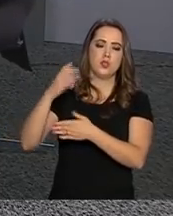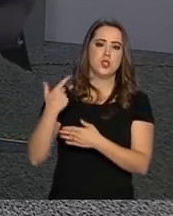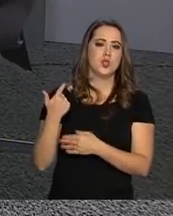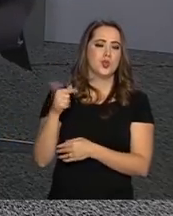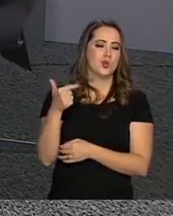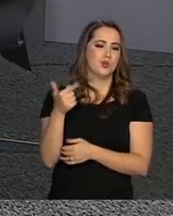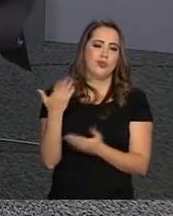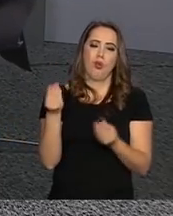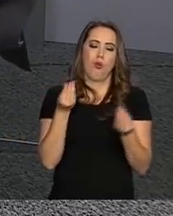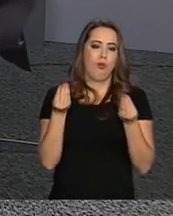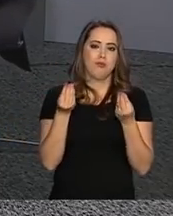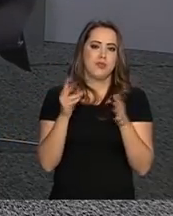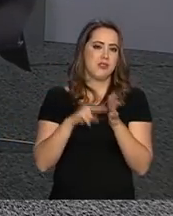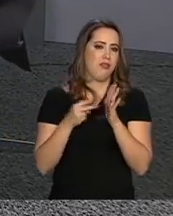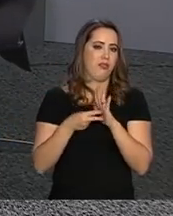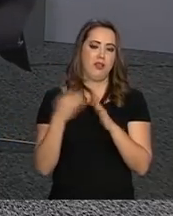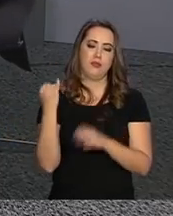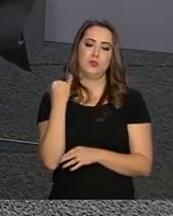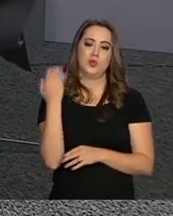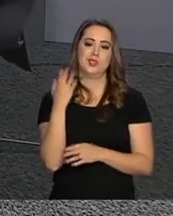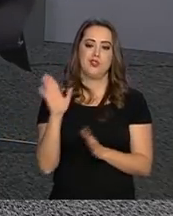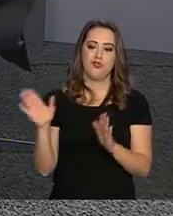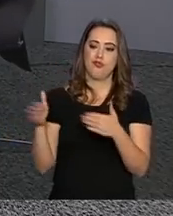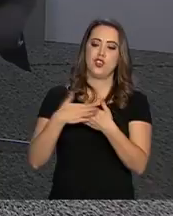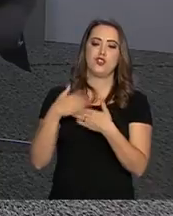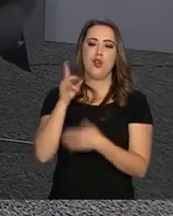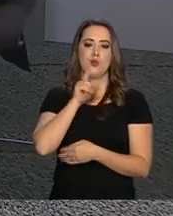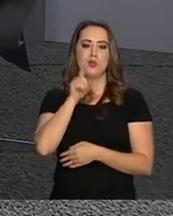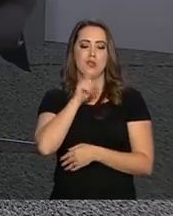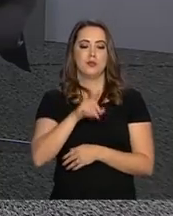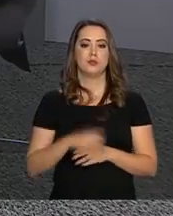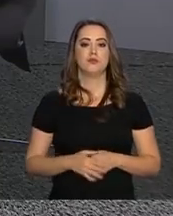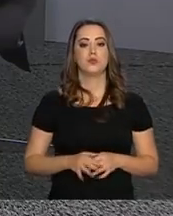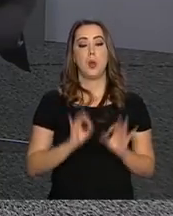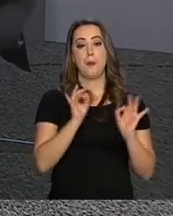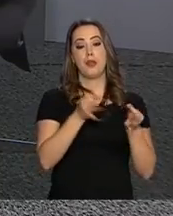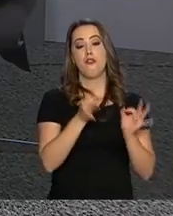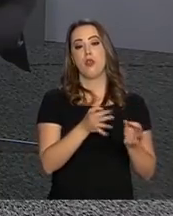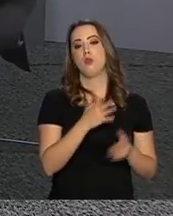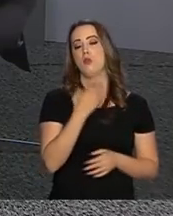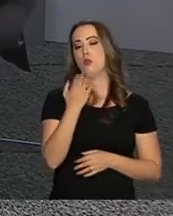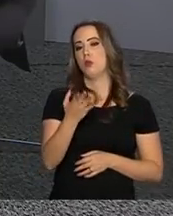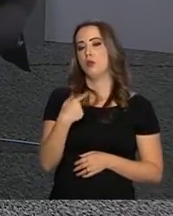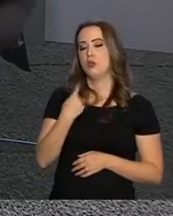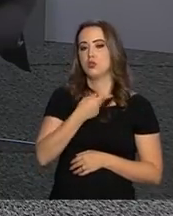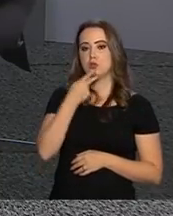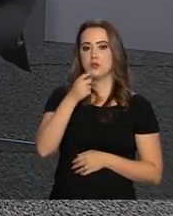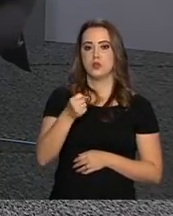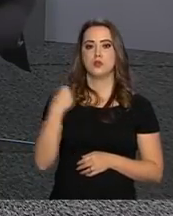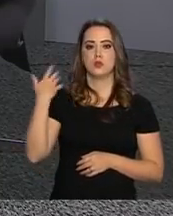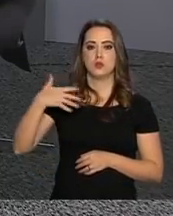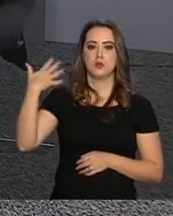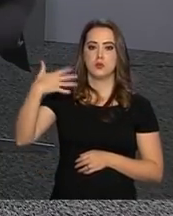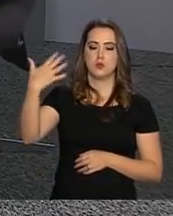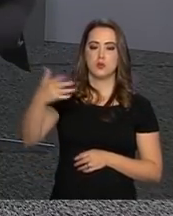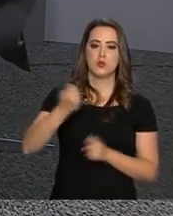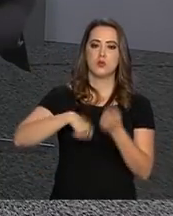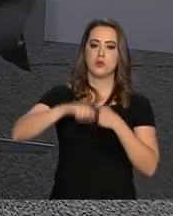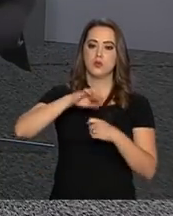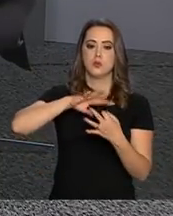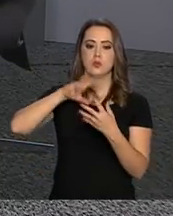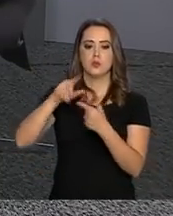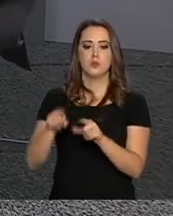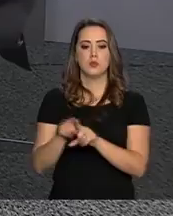nenhum sentido fazer isso numa economia como a americana. Perfeito, professor. Então, a gente falou um pouco agora da conjuntura econômica